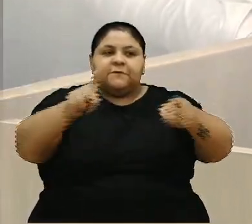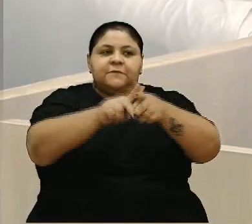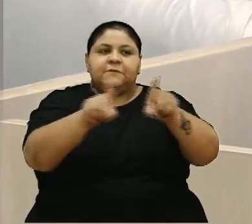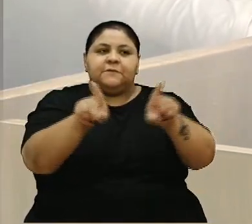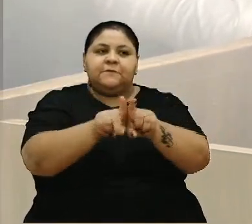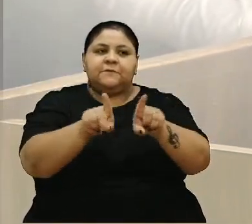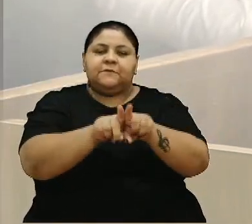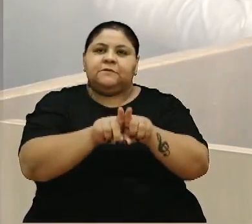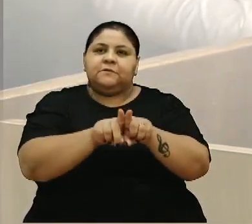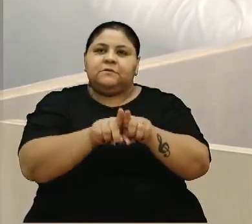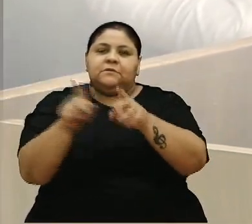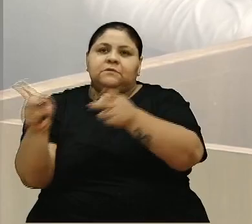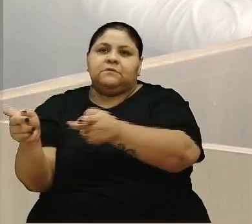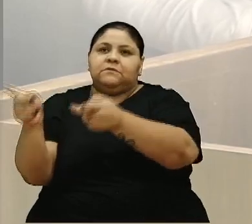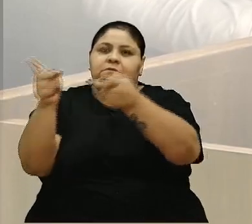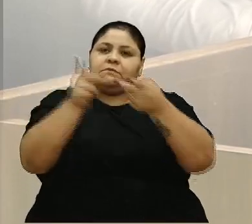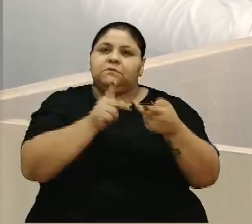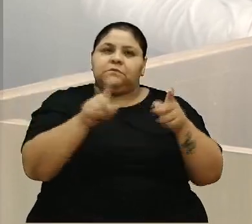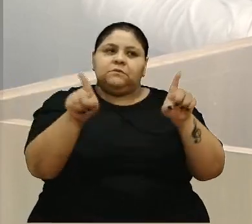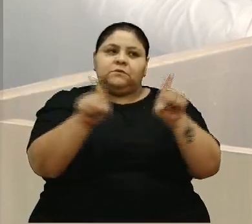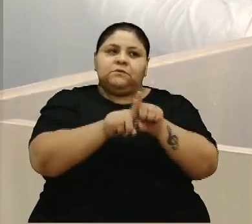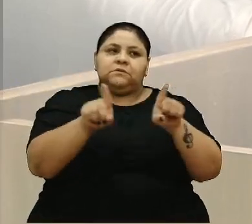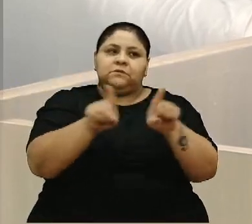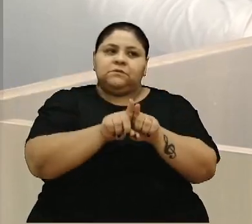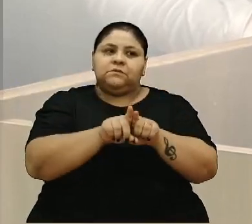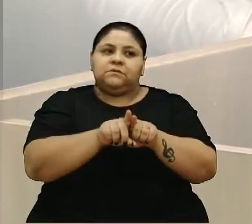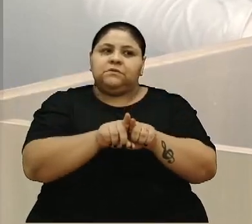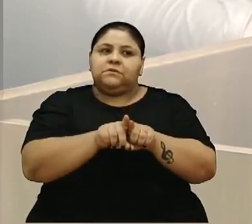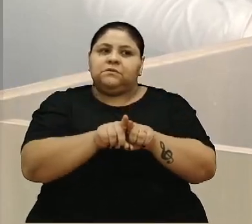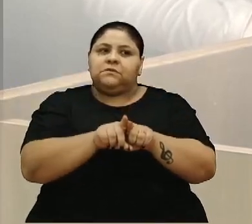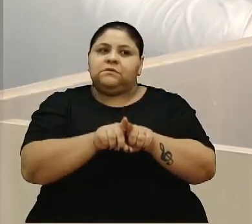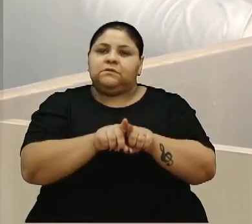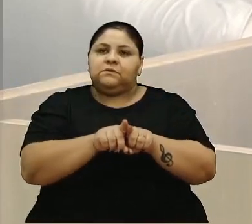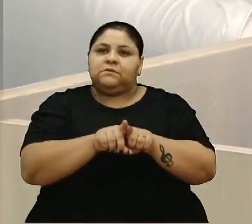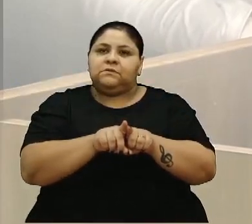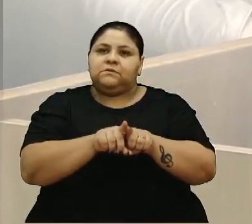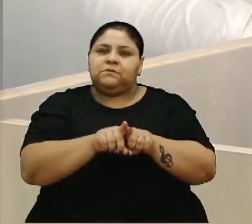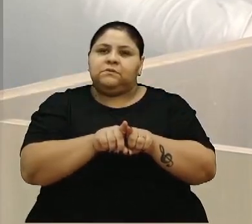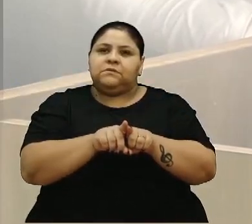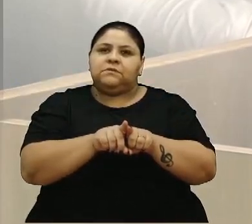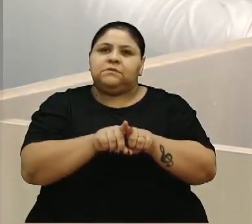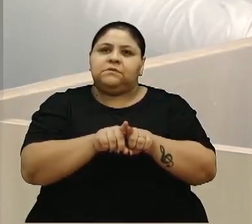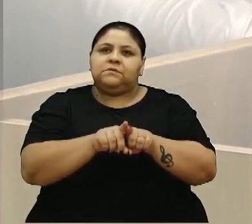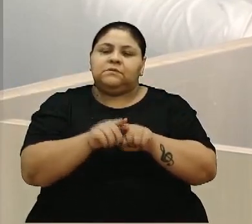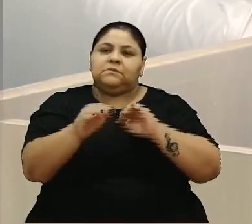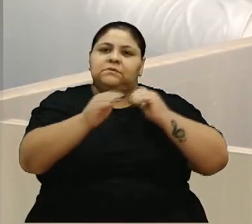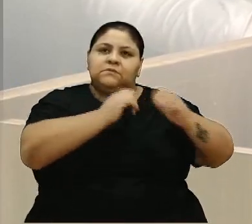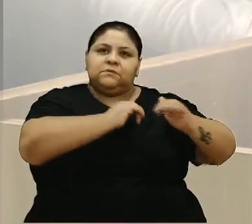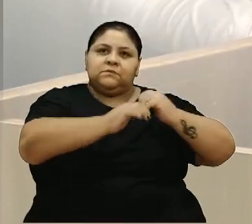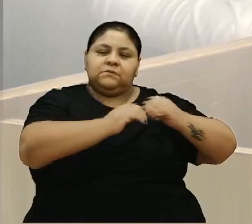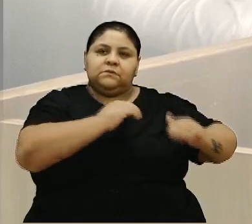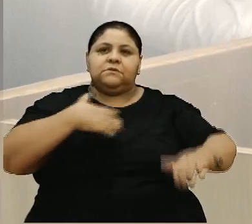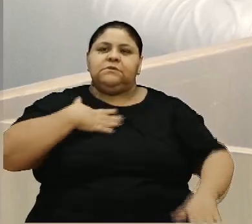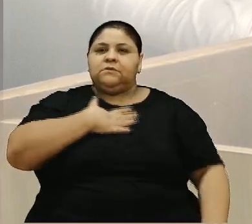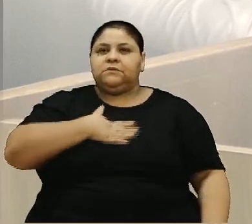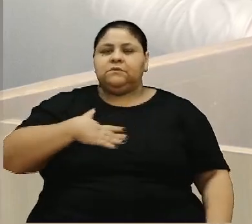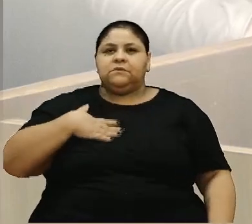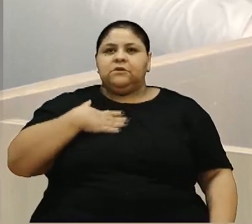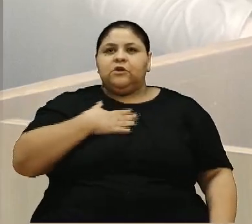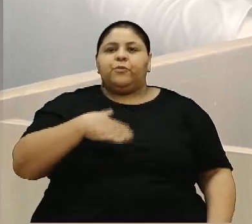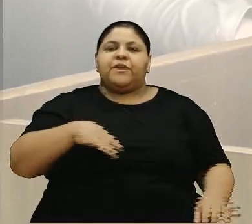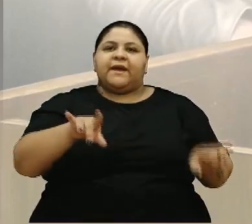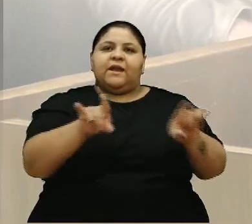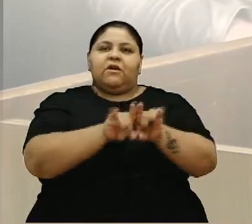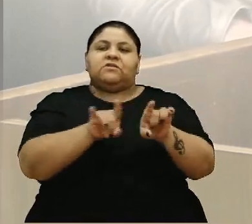visitando a nossa cidade, o nosso estado, e agregando para a nossa economia, porque a Festa da Uva movimentou de maneira significativa a